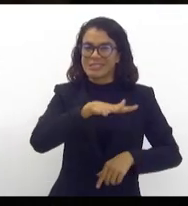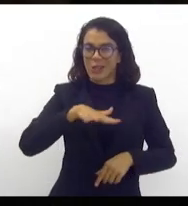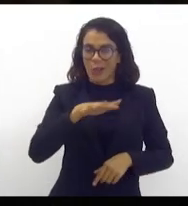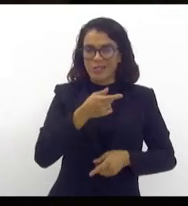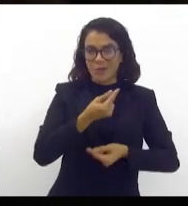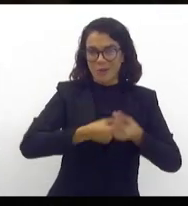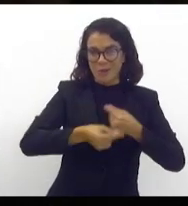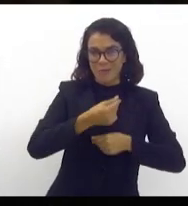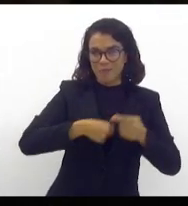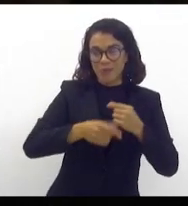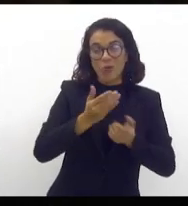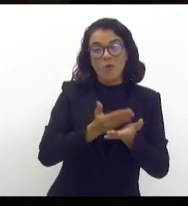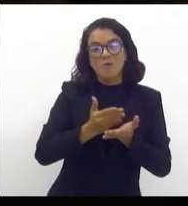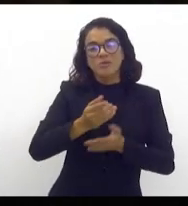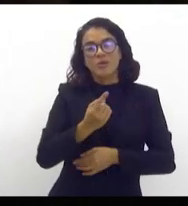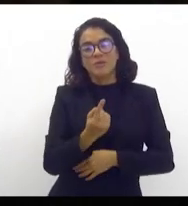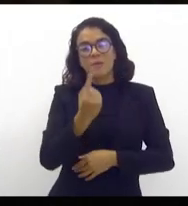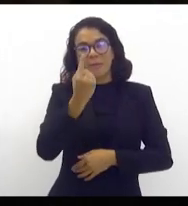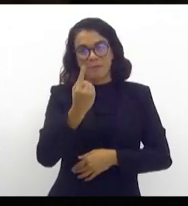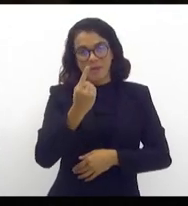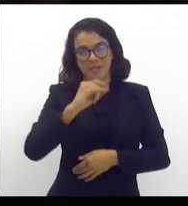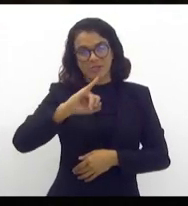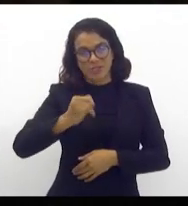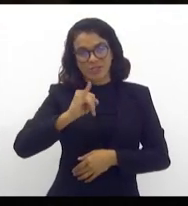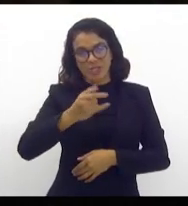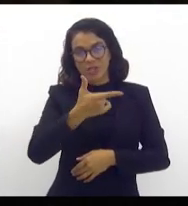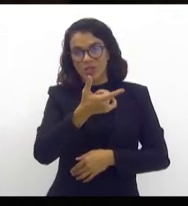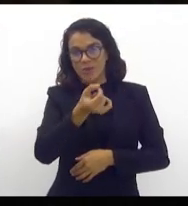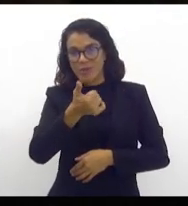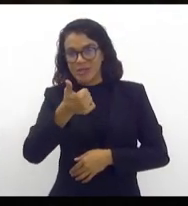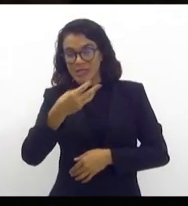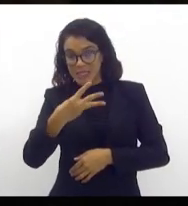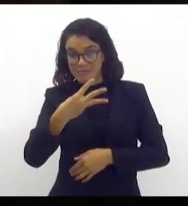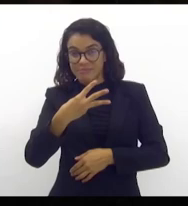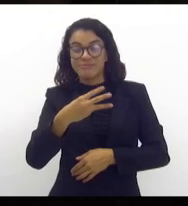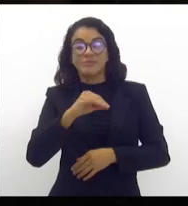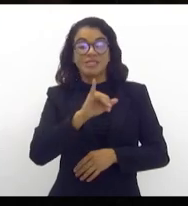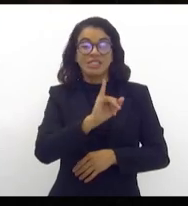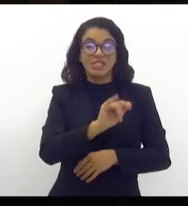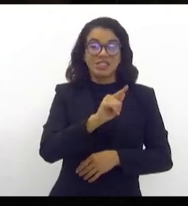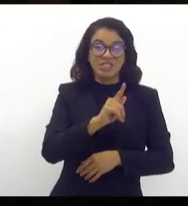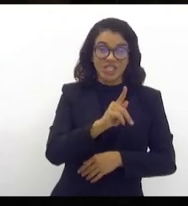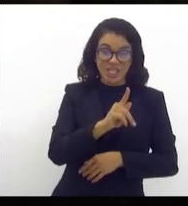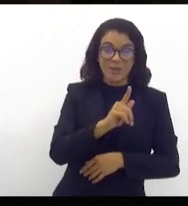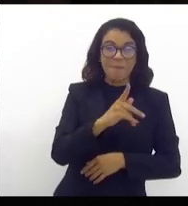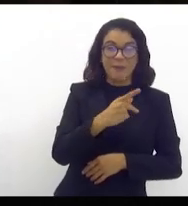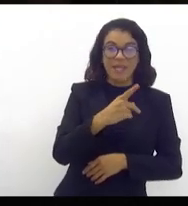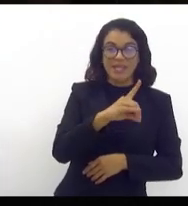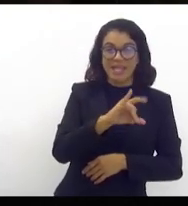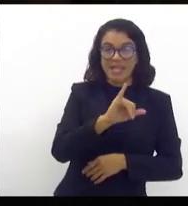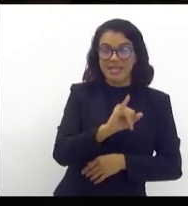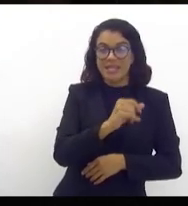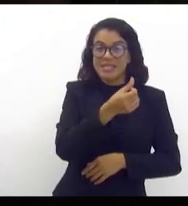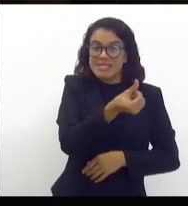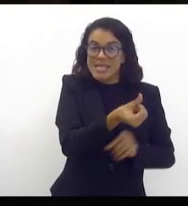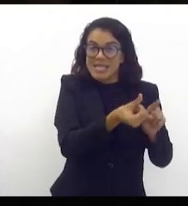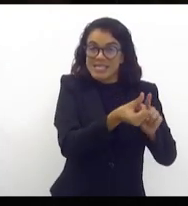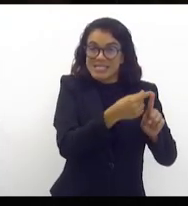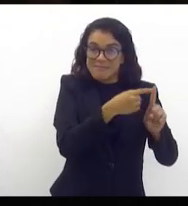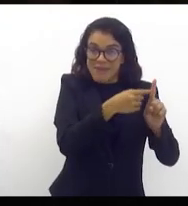janeiro de 2013. saiu de IGPDI mais 6 para IPCA